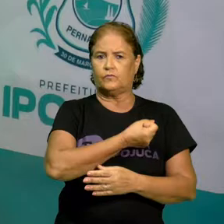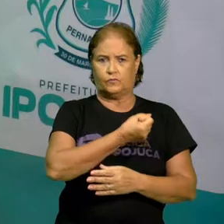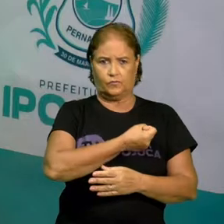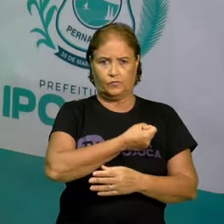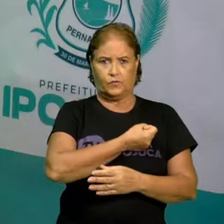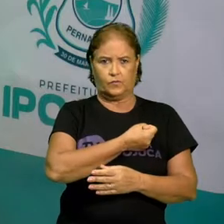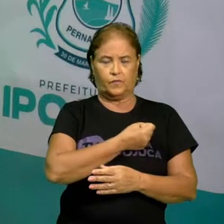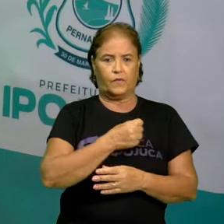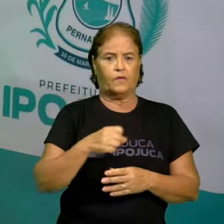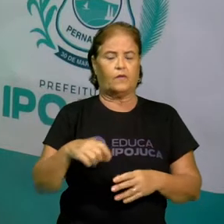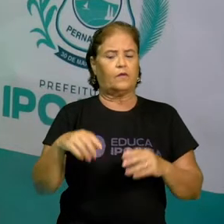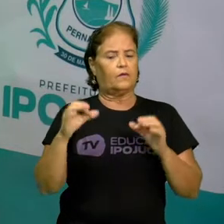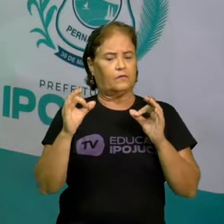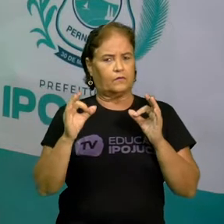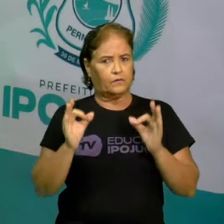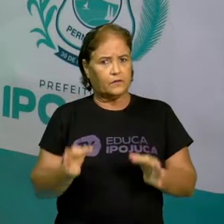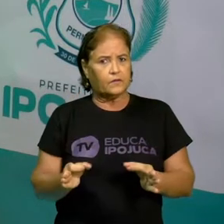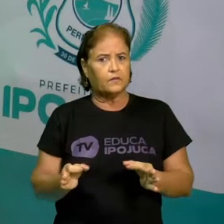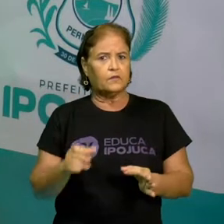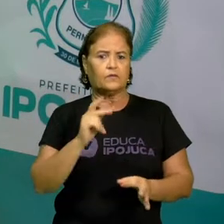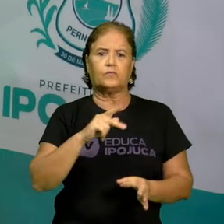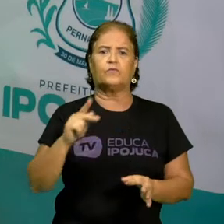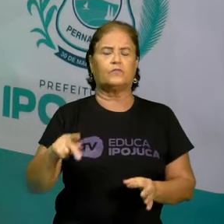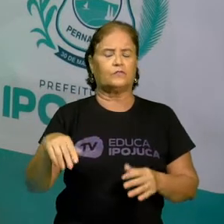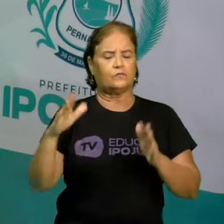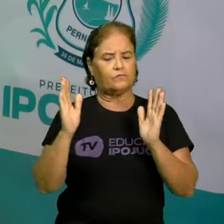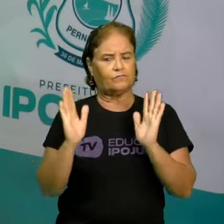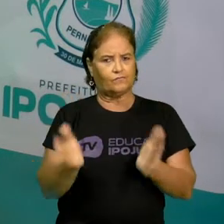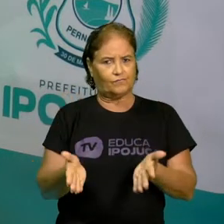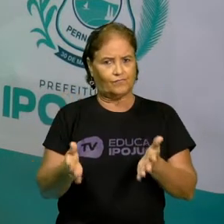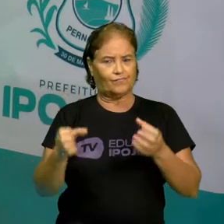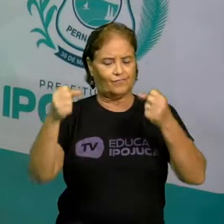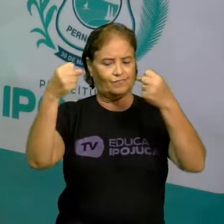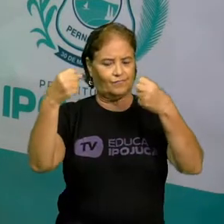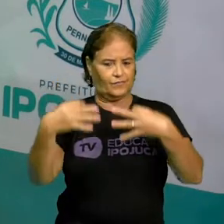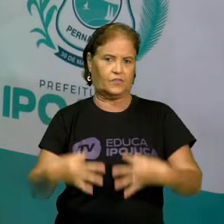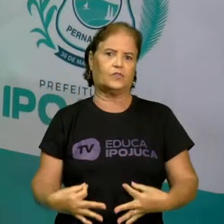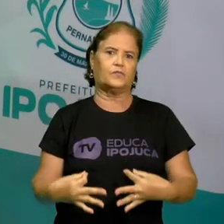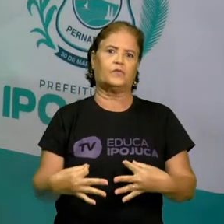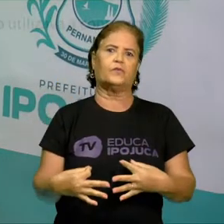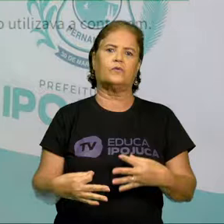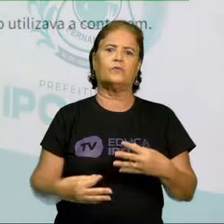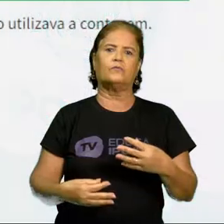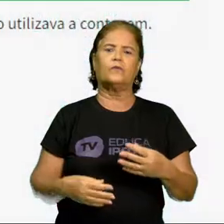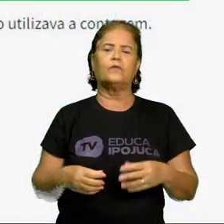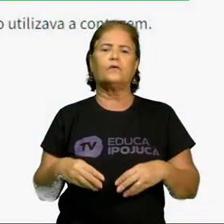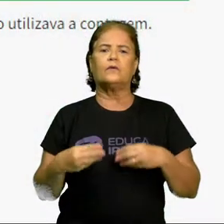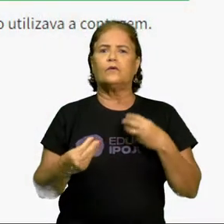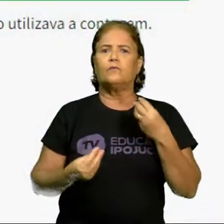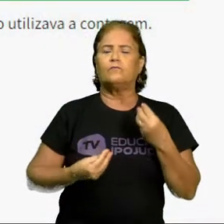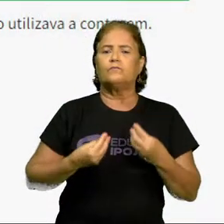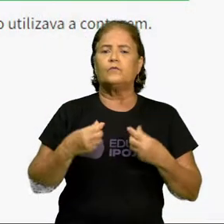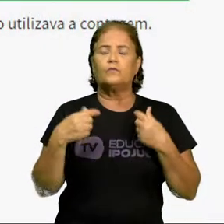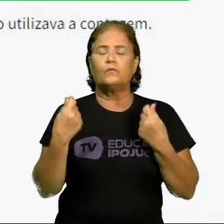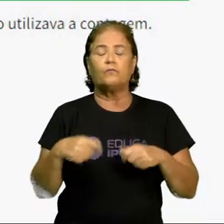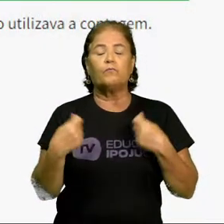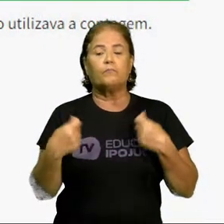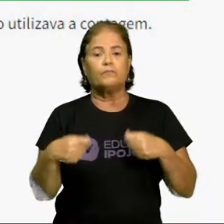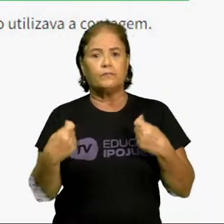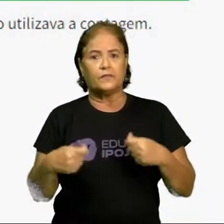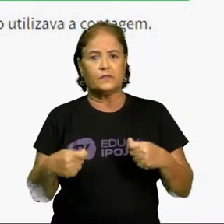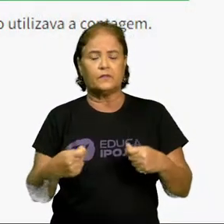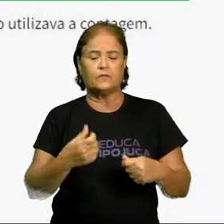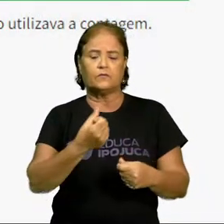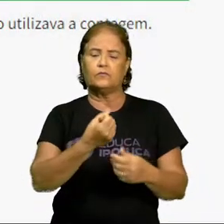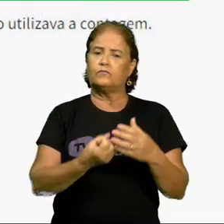professor ou sua professora já explicou sobre isso. De onde veio essa necessidade de